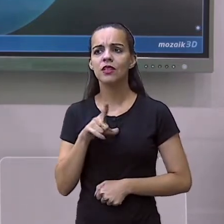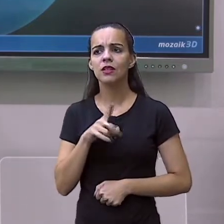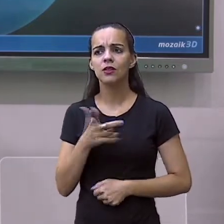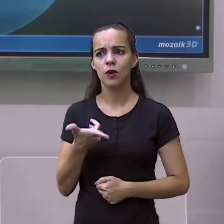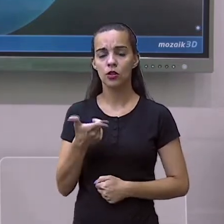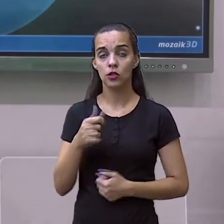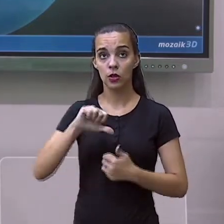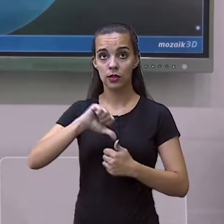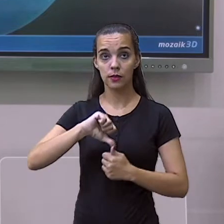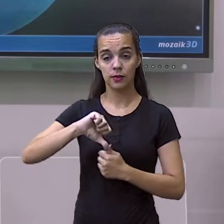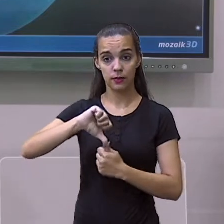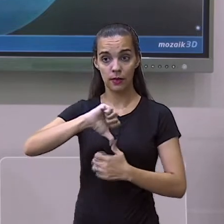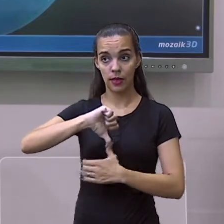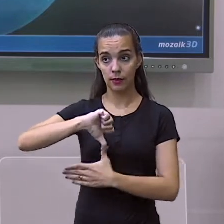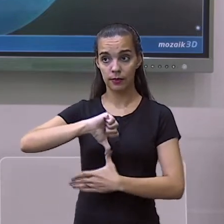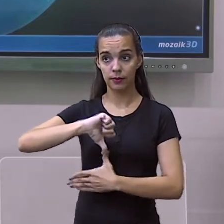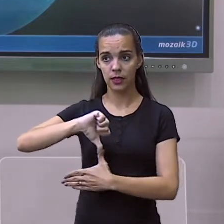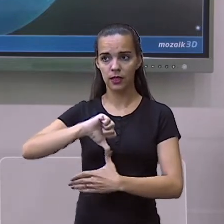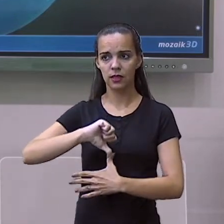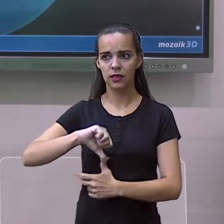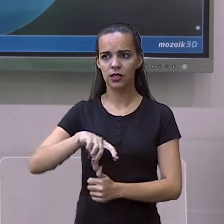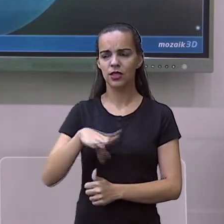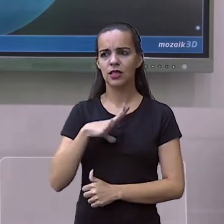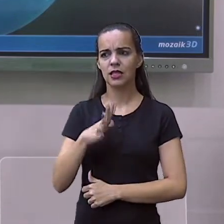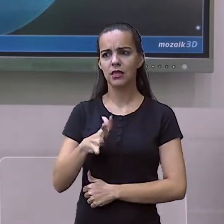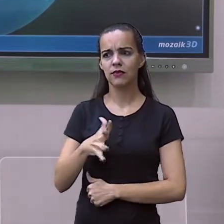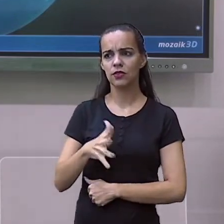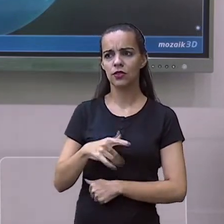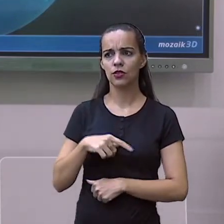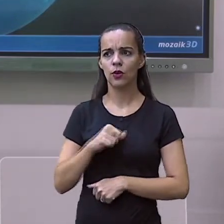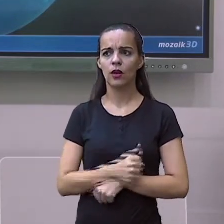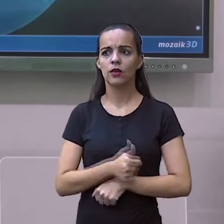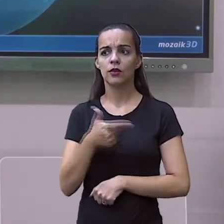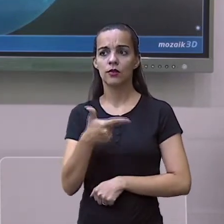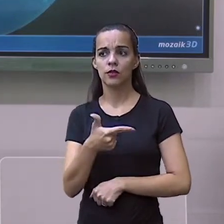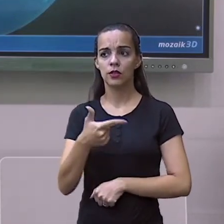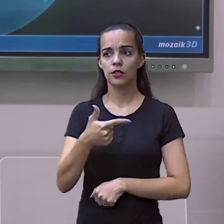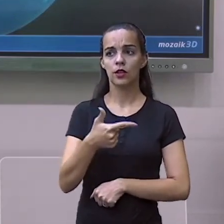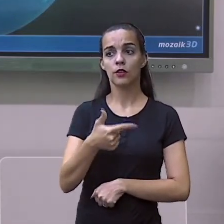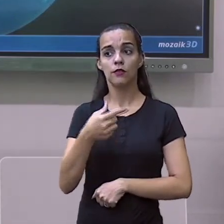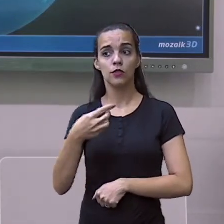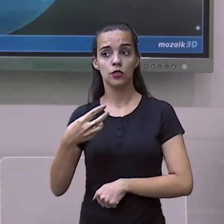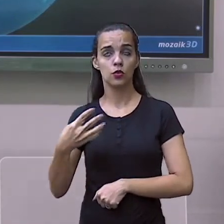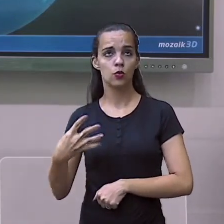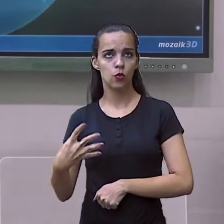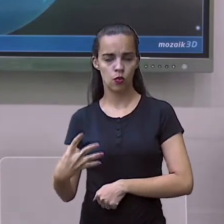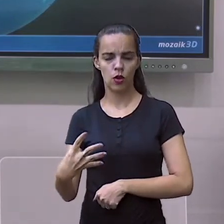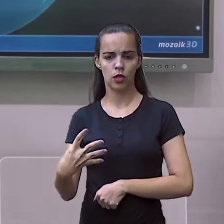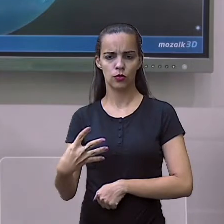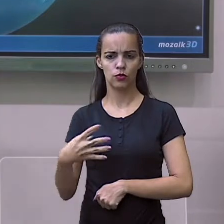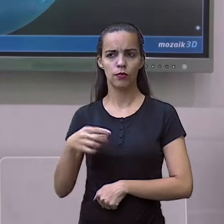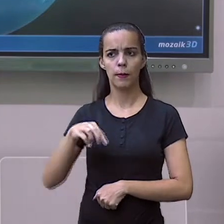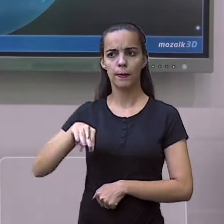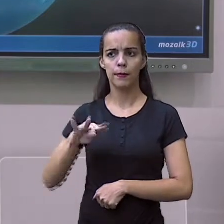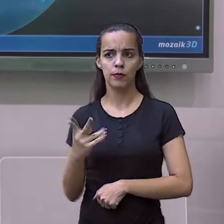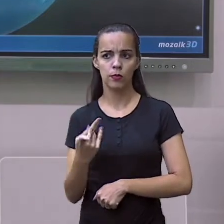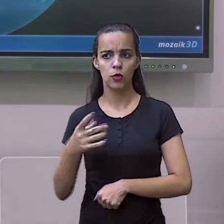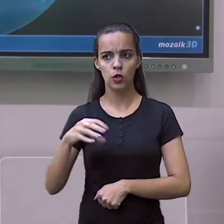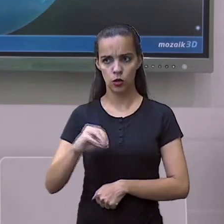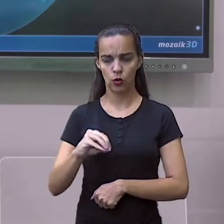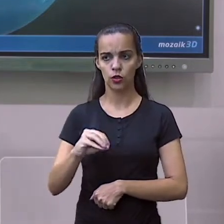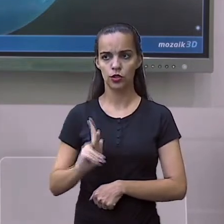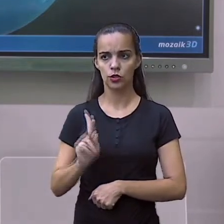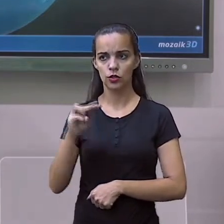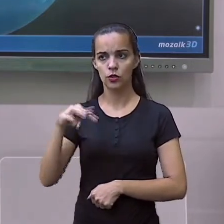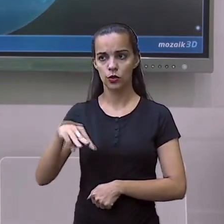América do Norte, com aproximadamente 24 milhões de quilômetros quadrados. A América do